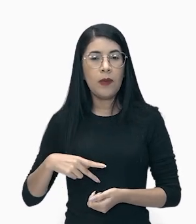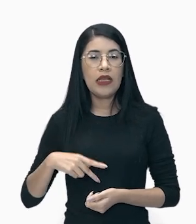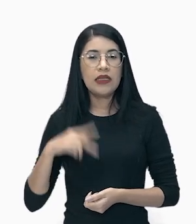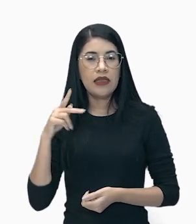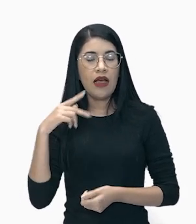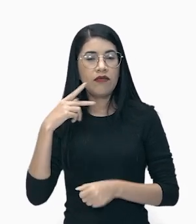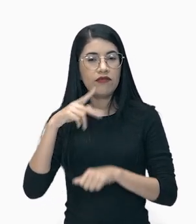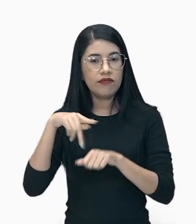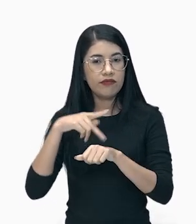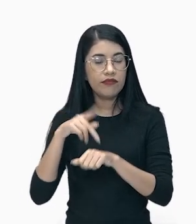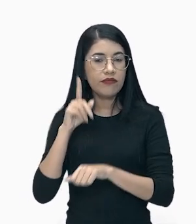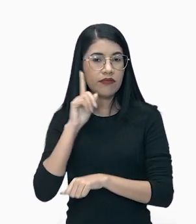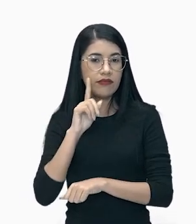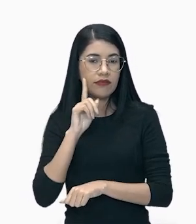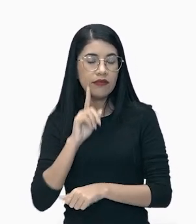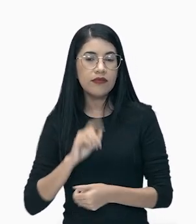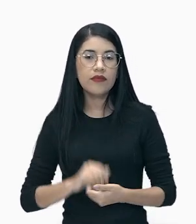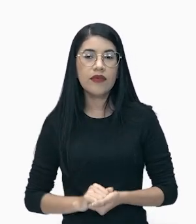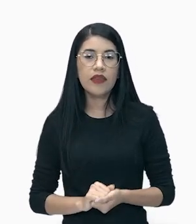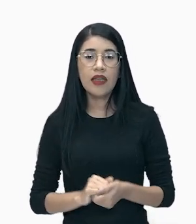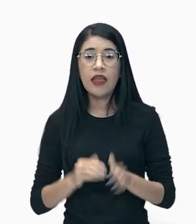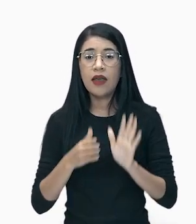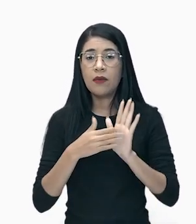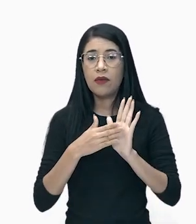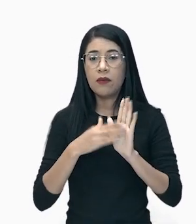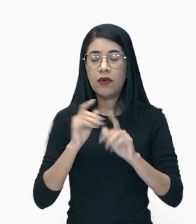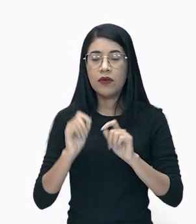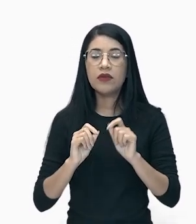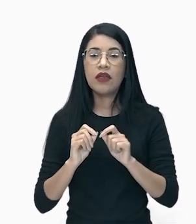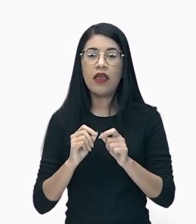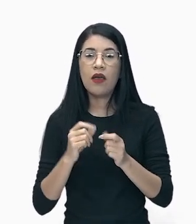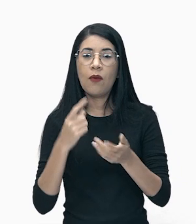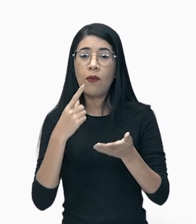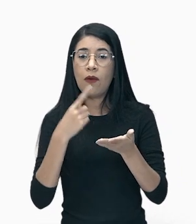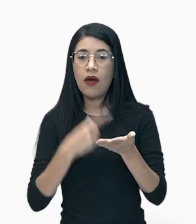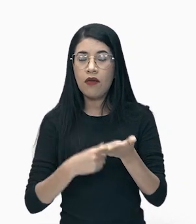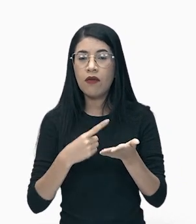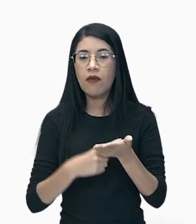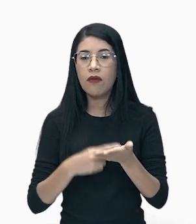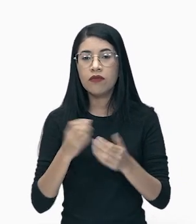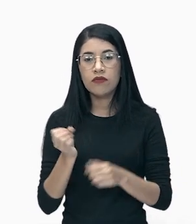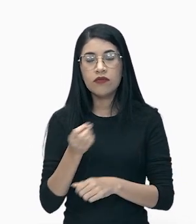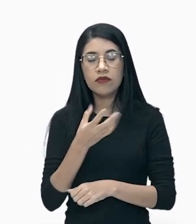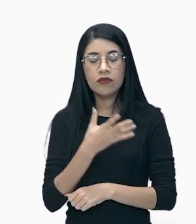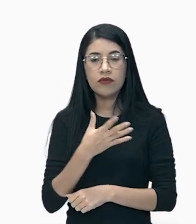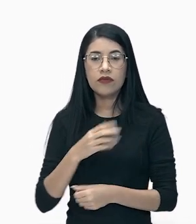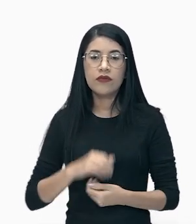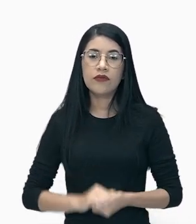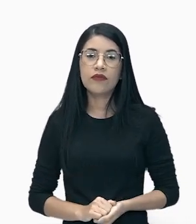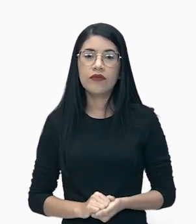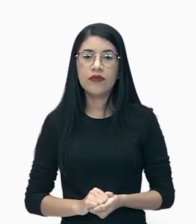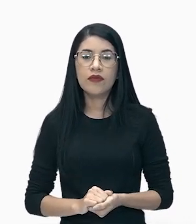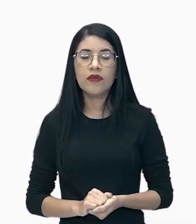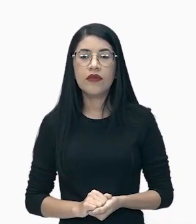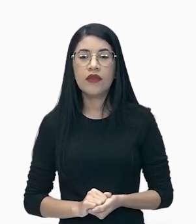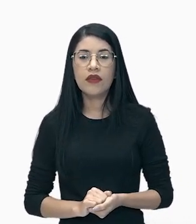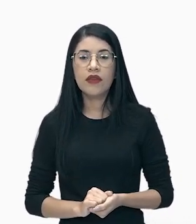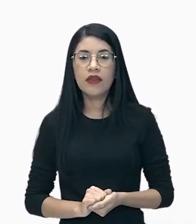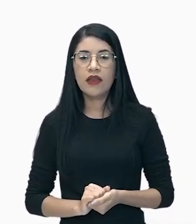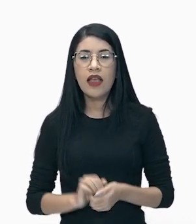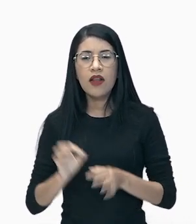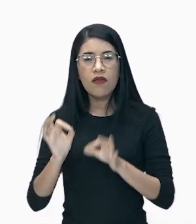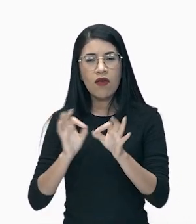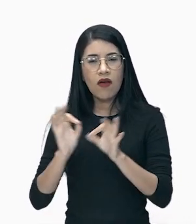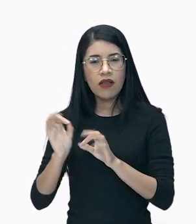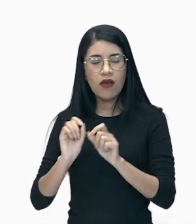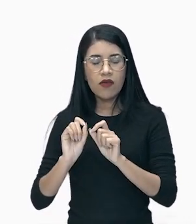presidência dos Estados Unidos e propôs um plano conhecido como New Deal, tá, gente? O novo acordo que articulava